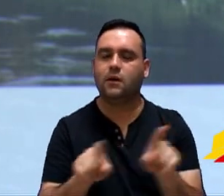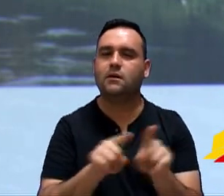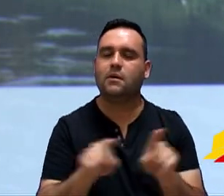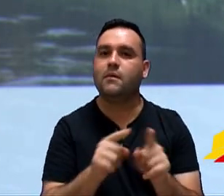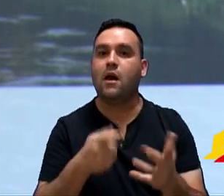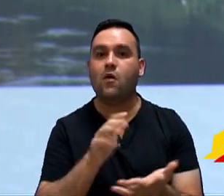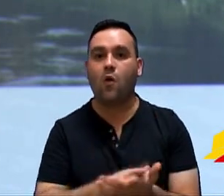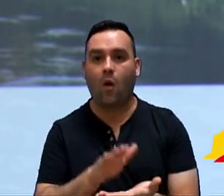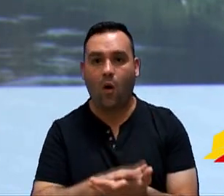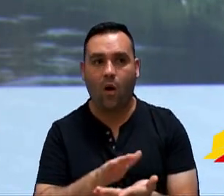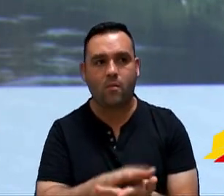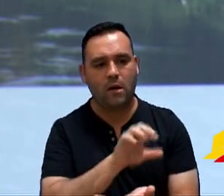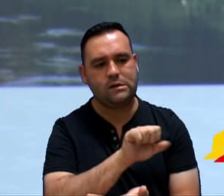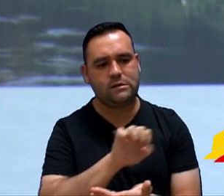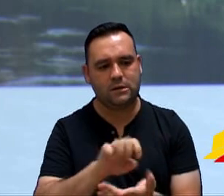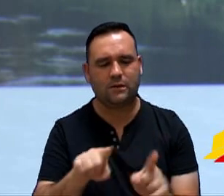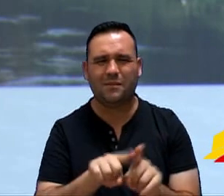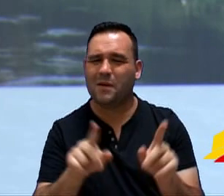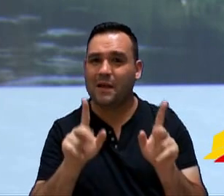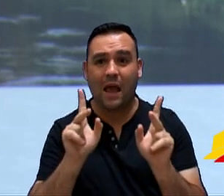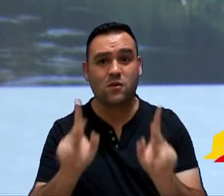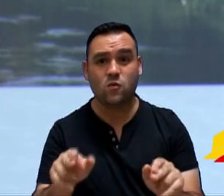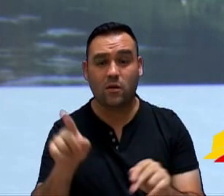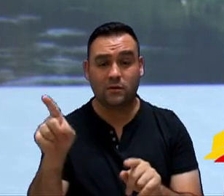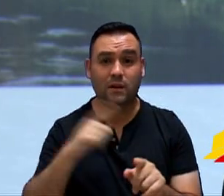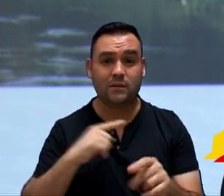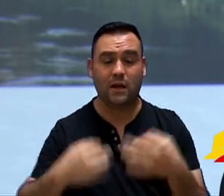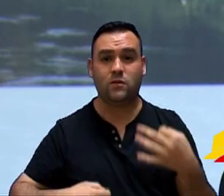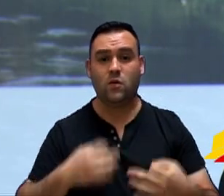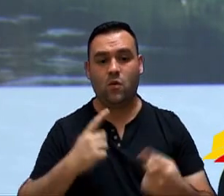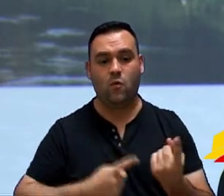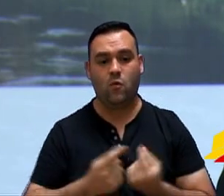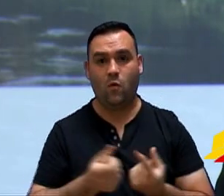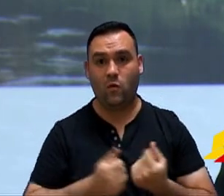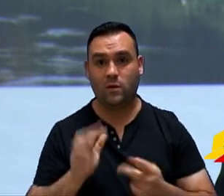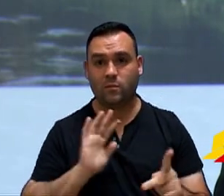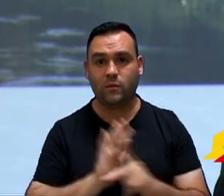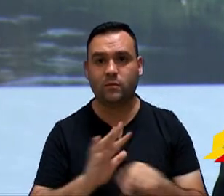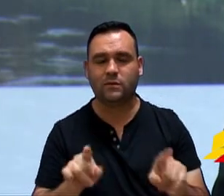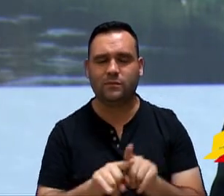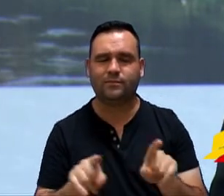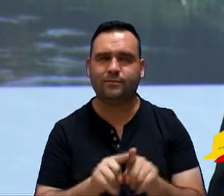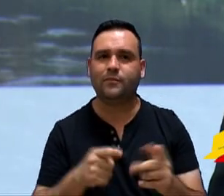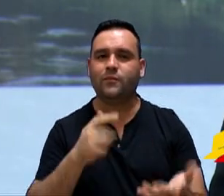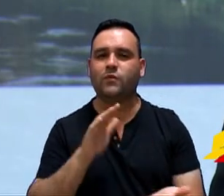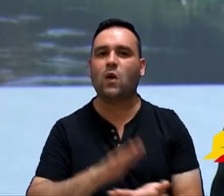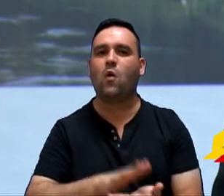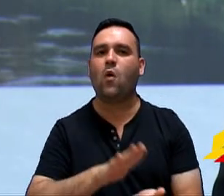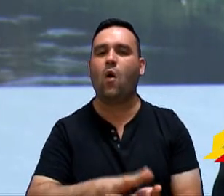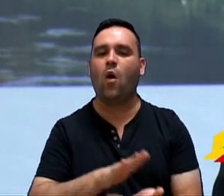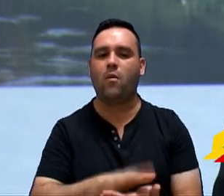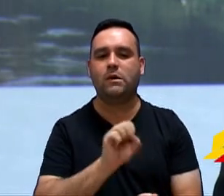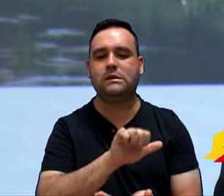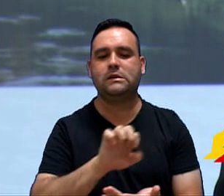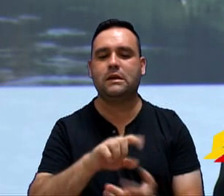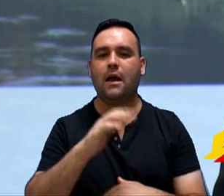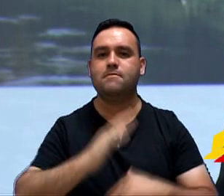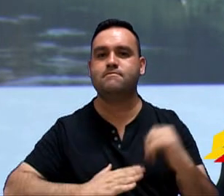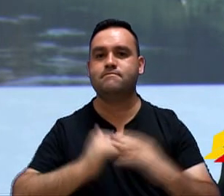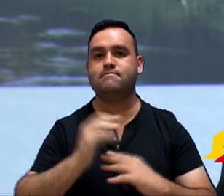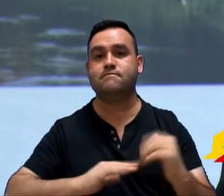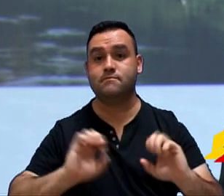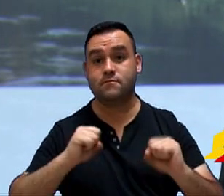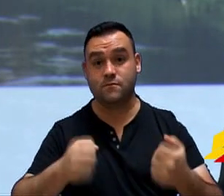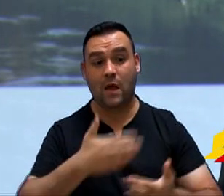vem cobrando o SAI. Da mesma forma, o Tribunal de Contas também vem cobrando do SAI ações